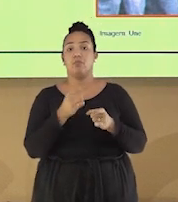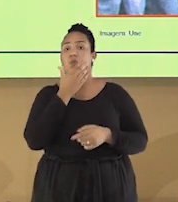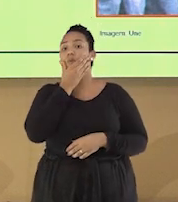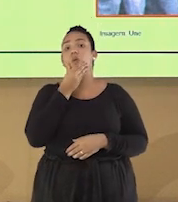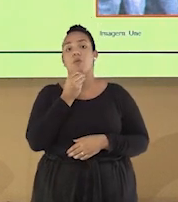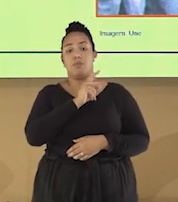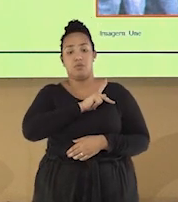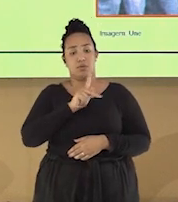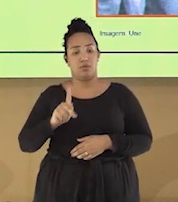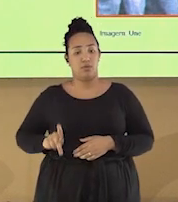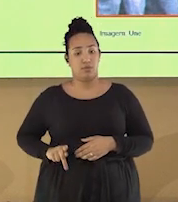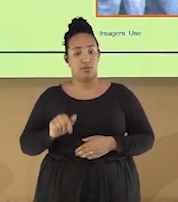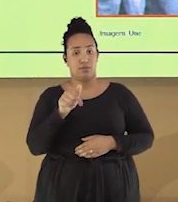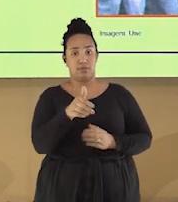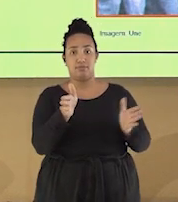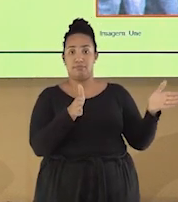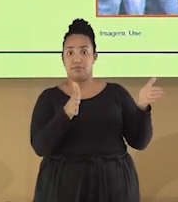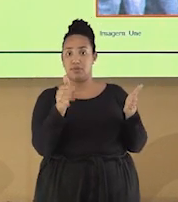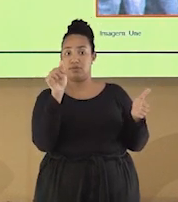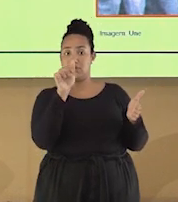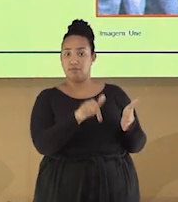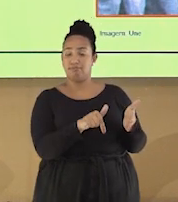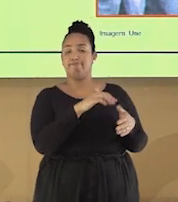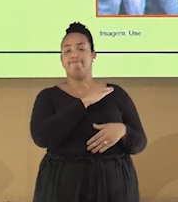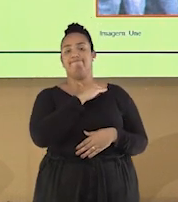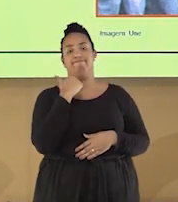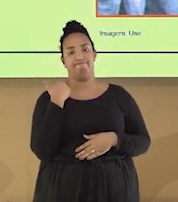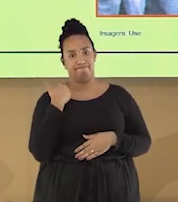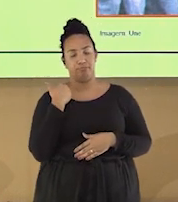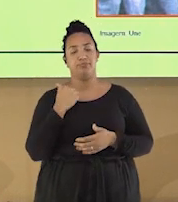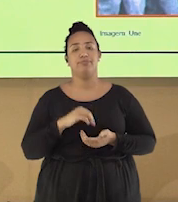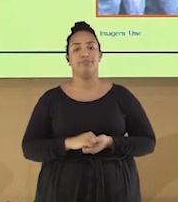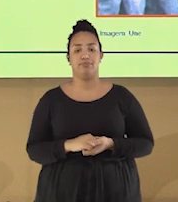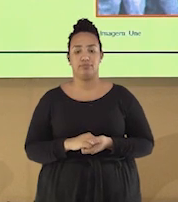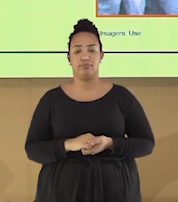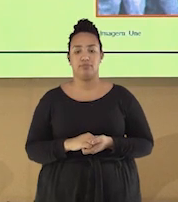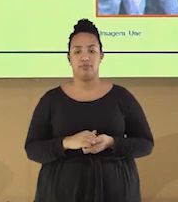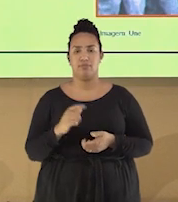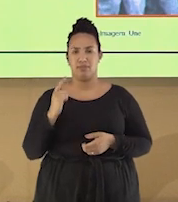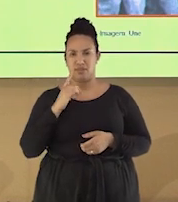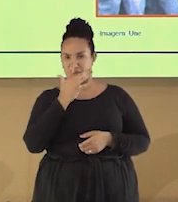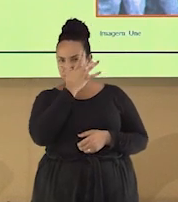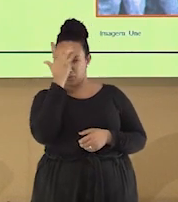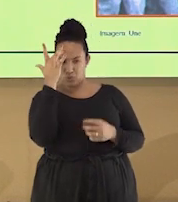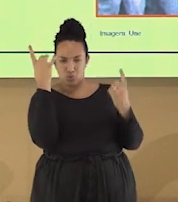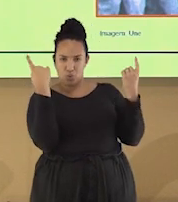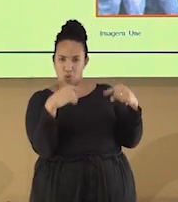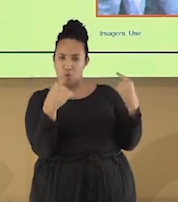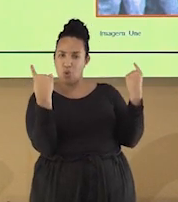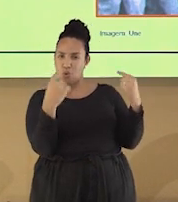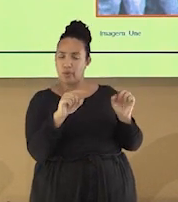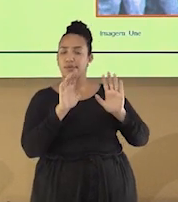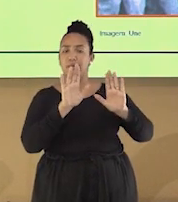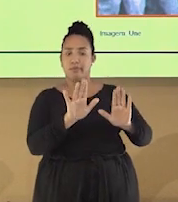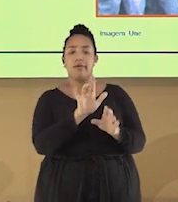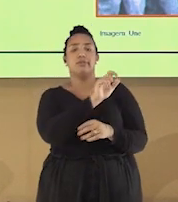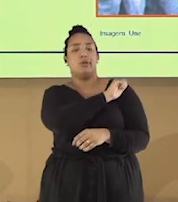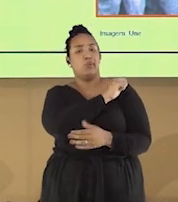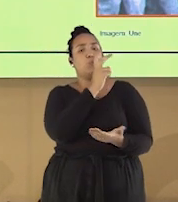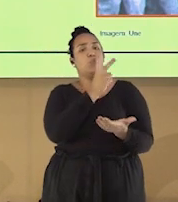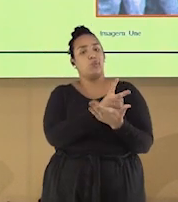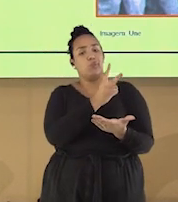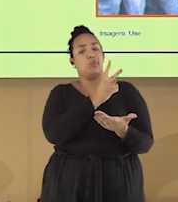mortos durante o período de clandestinidade da entidade. Mesmo com a perseguição, o movimento estudantil continuou nas ruas,